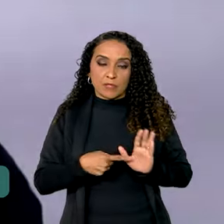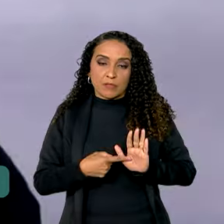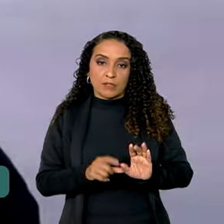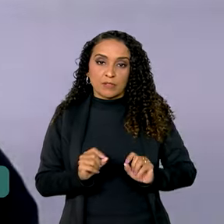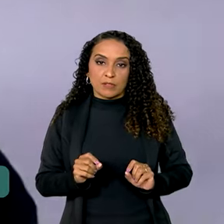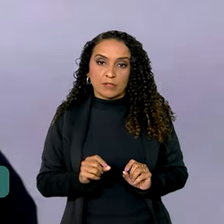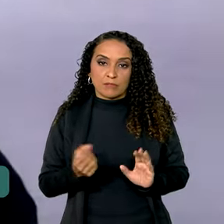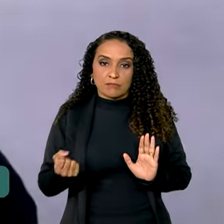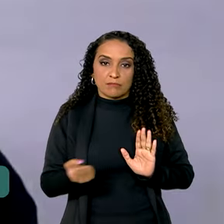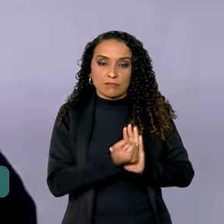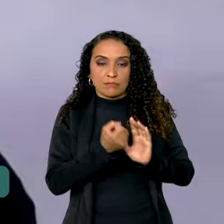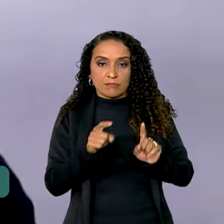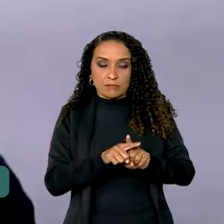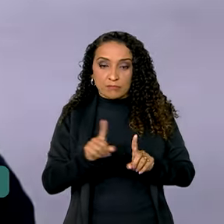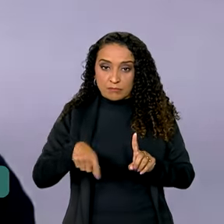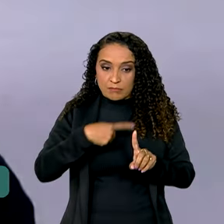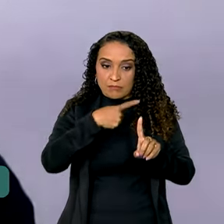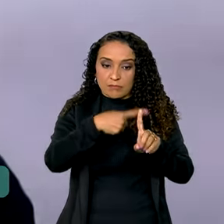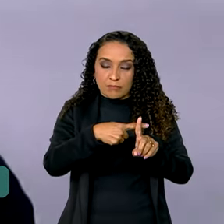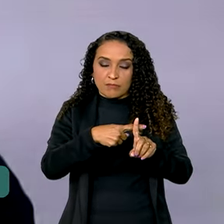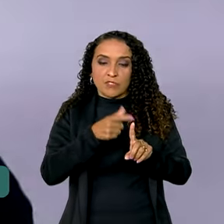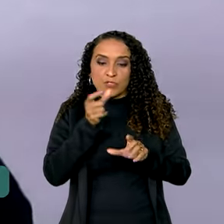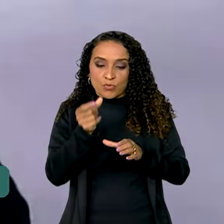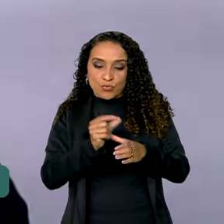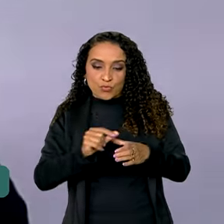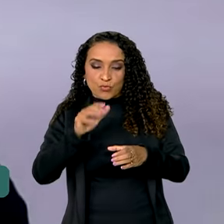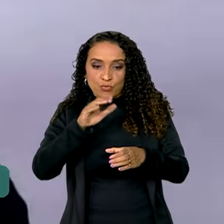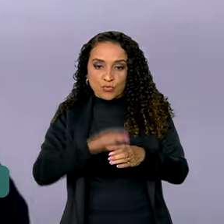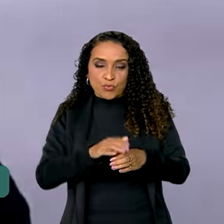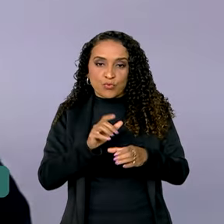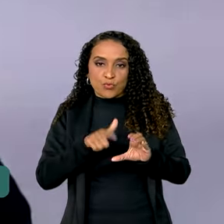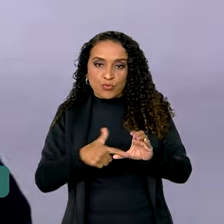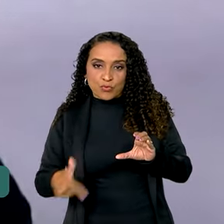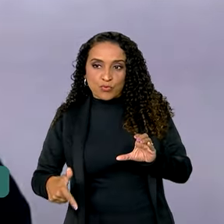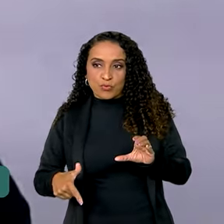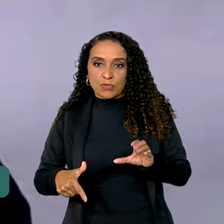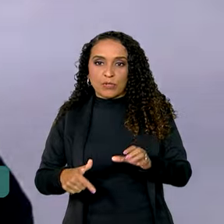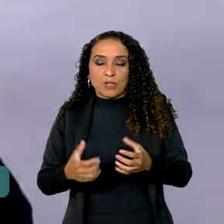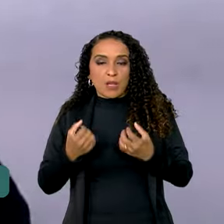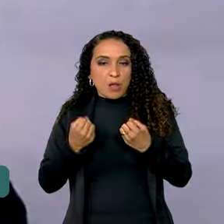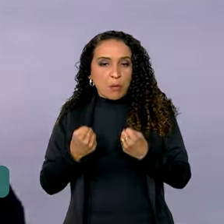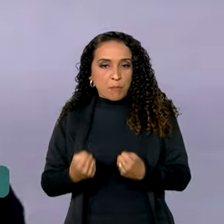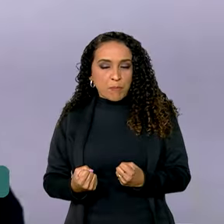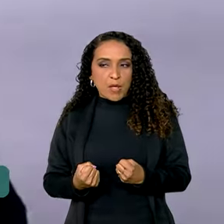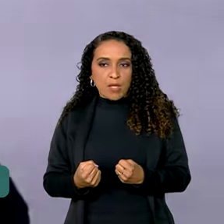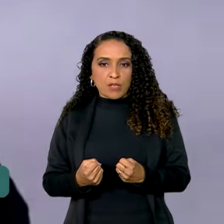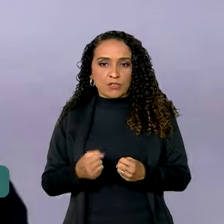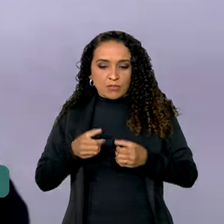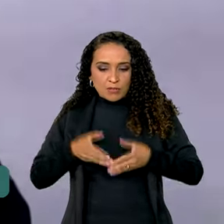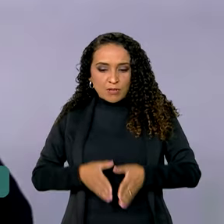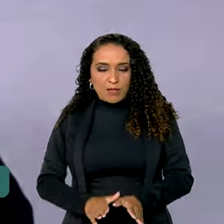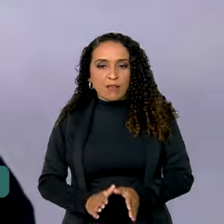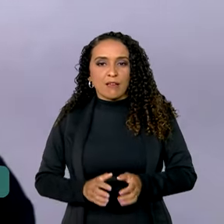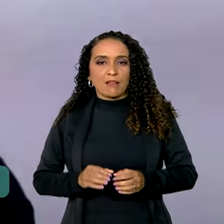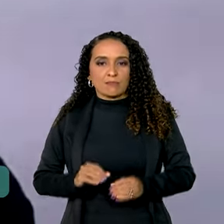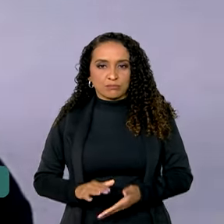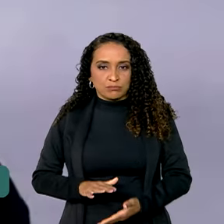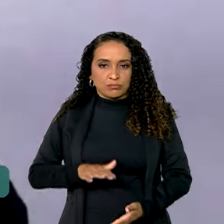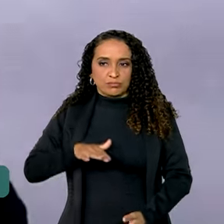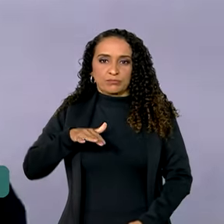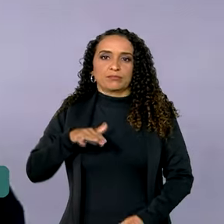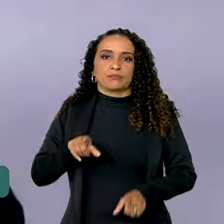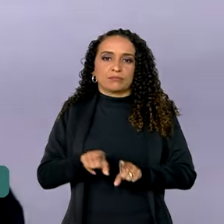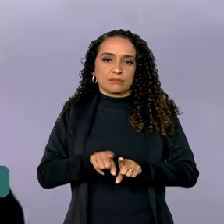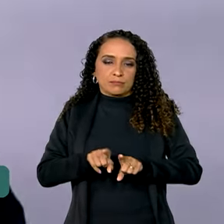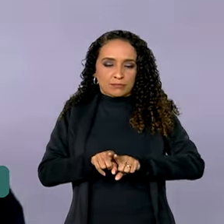o impacto positivo da cisterna na redução do baixo peso ao nascer, ou seja, na saúde dos bebês e